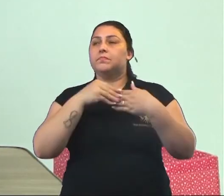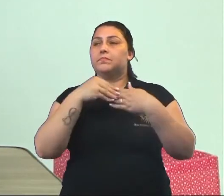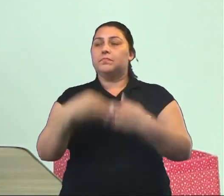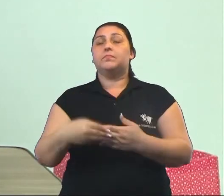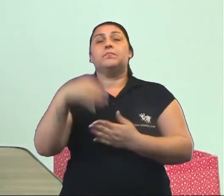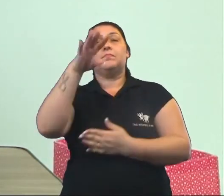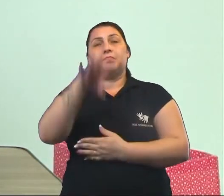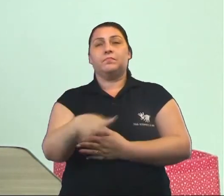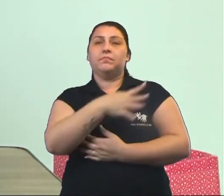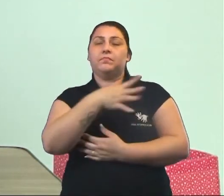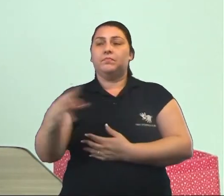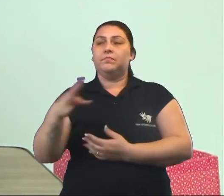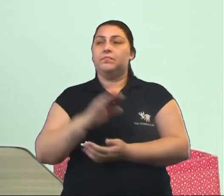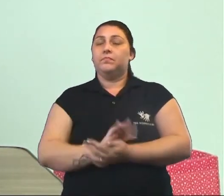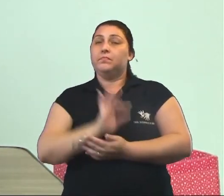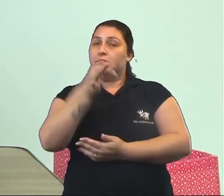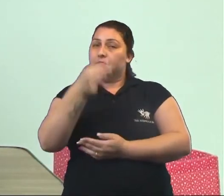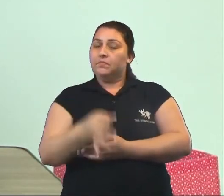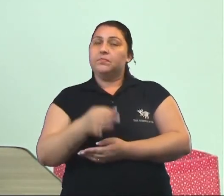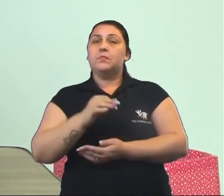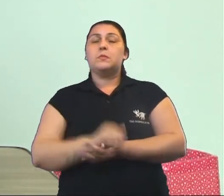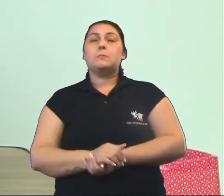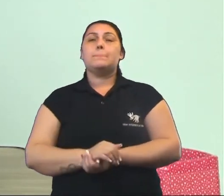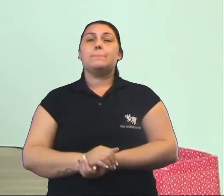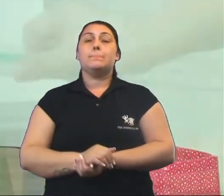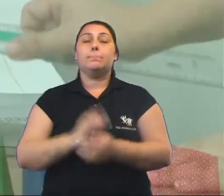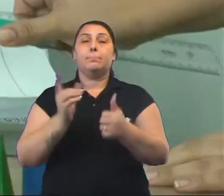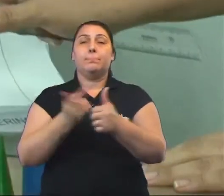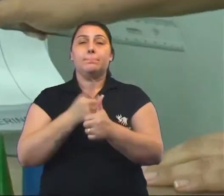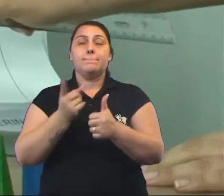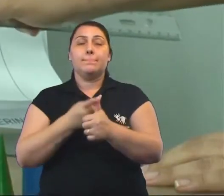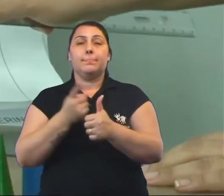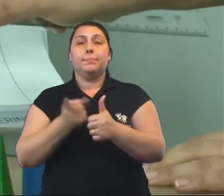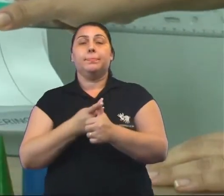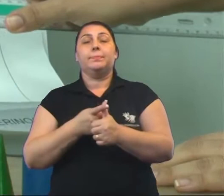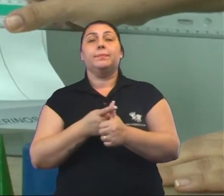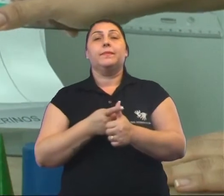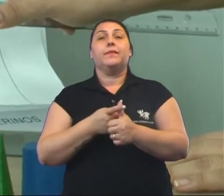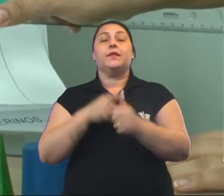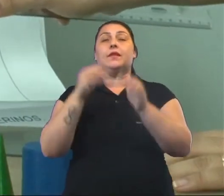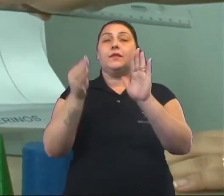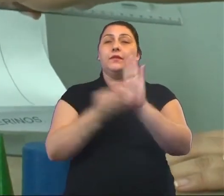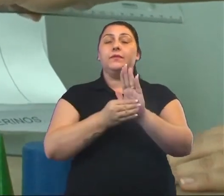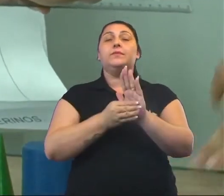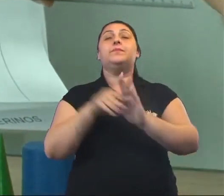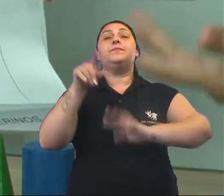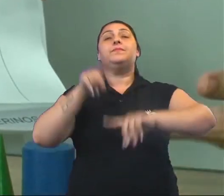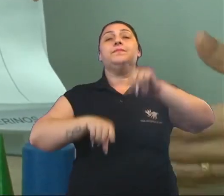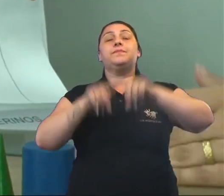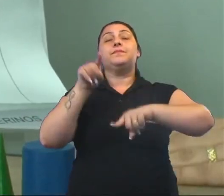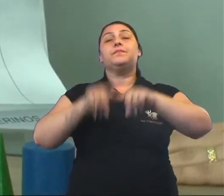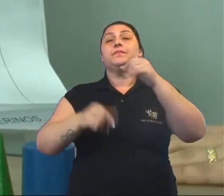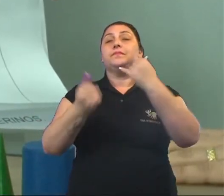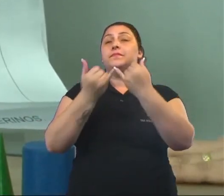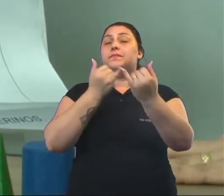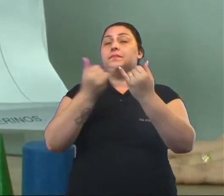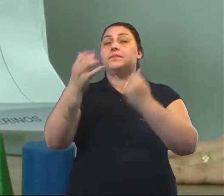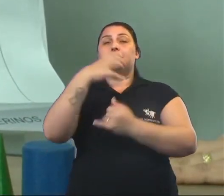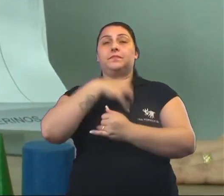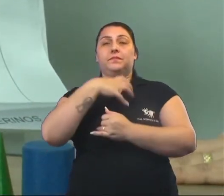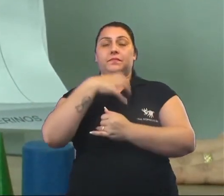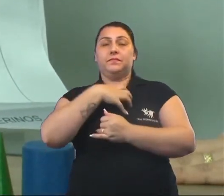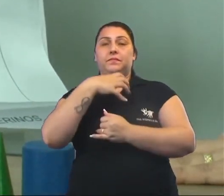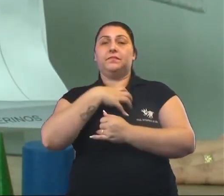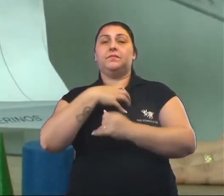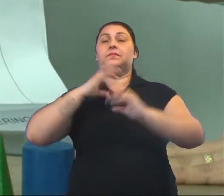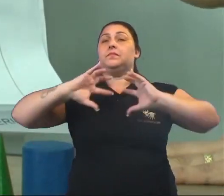aqui uma tabela, certo? Onde no primeiro segmento você vai colocar os objetos que se assemelham ao formato